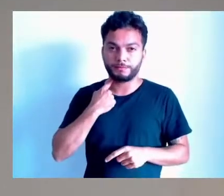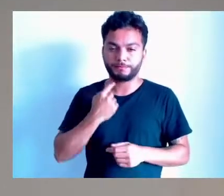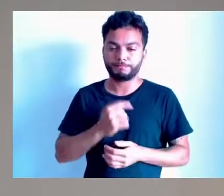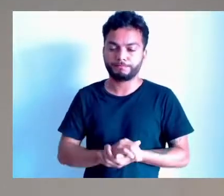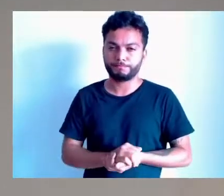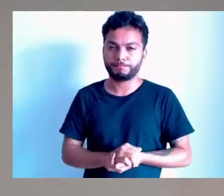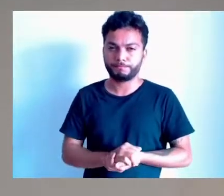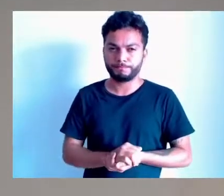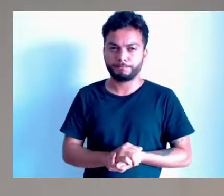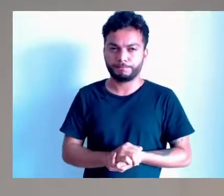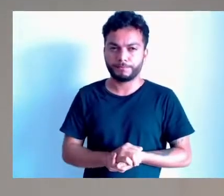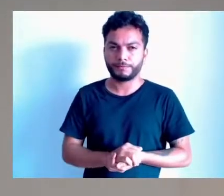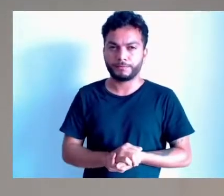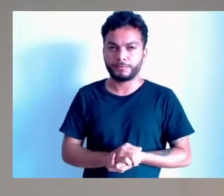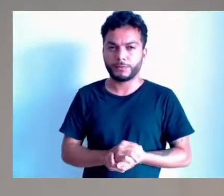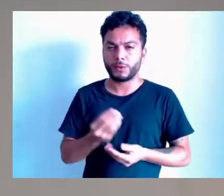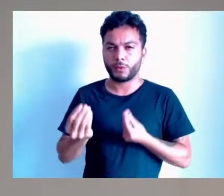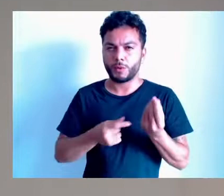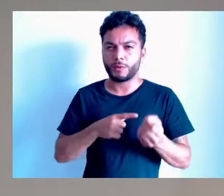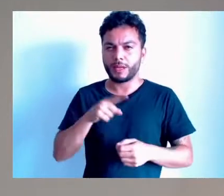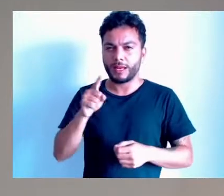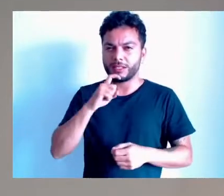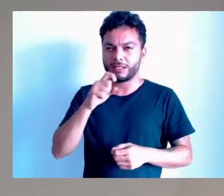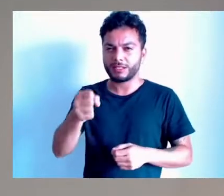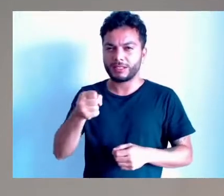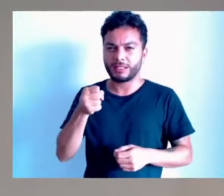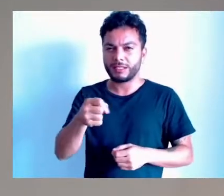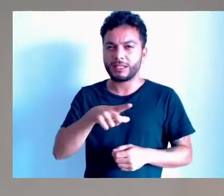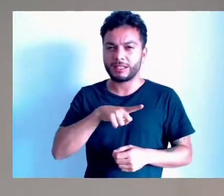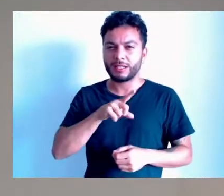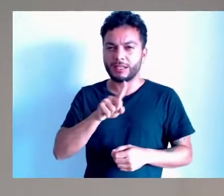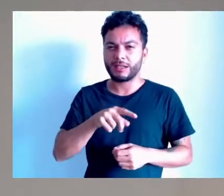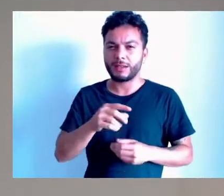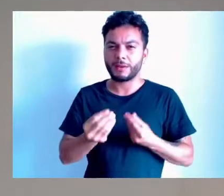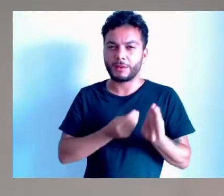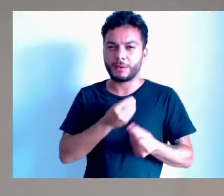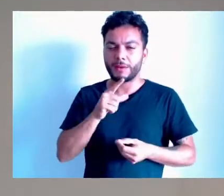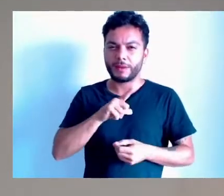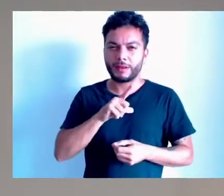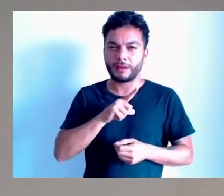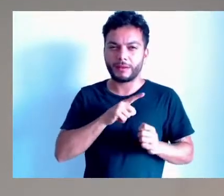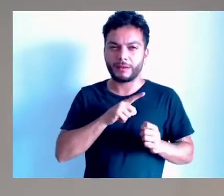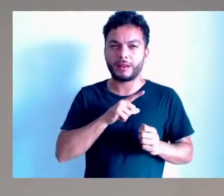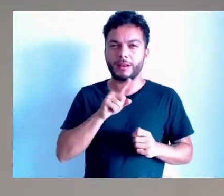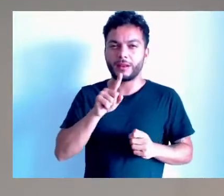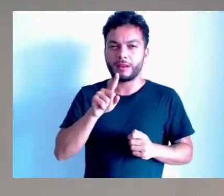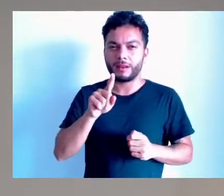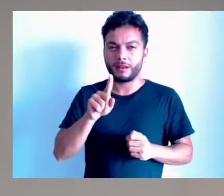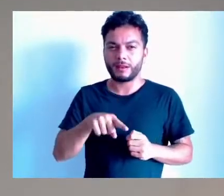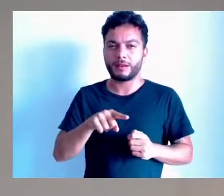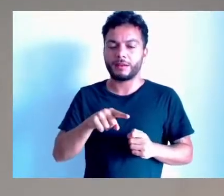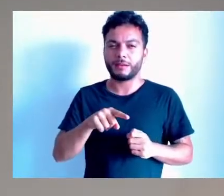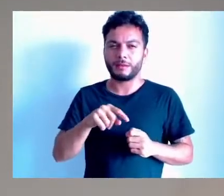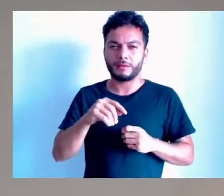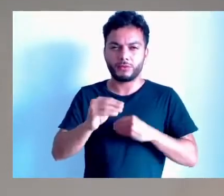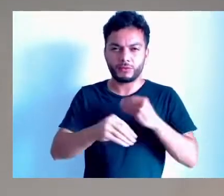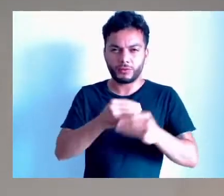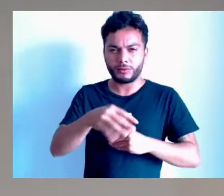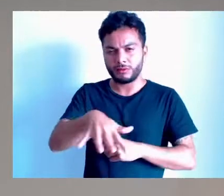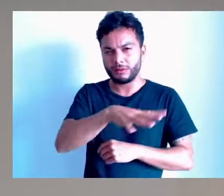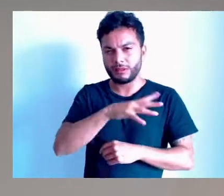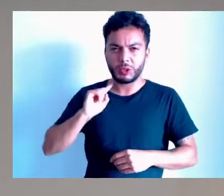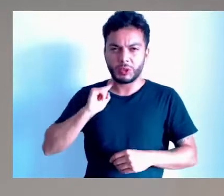essa tal dessa geladeira, se não me engano, é uma que foi parar lá em Palmas, onde apareceu... Só temos que ver a marca dela para ver se era.